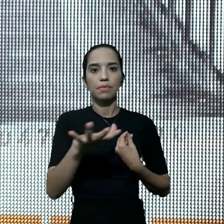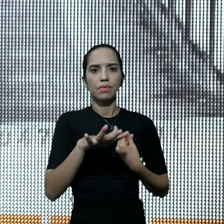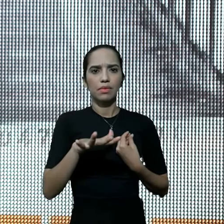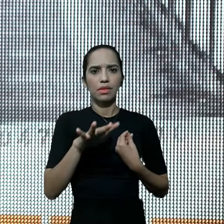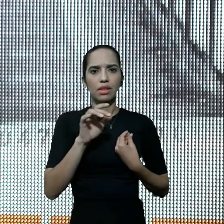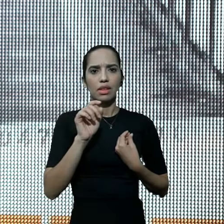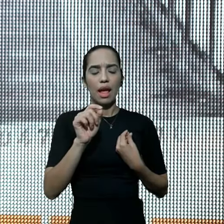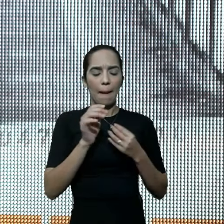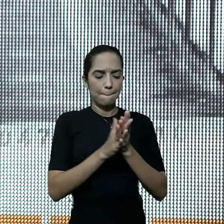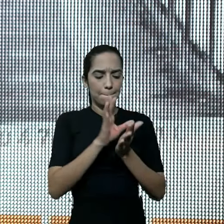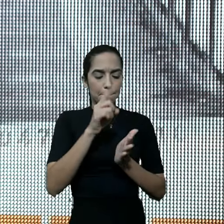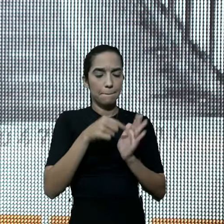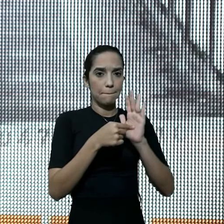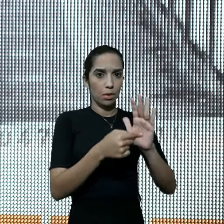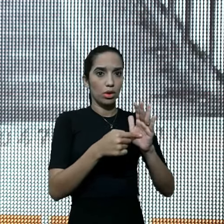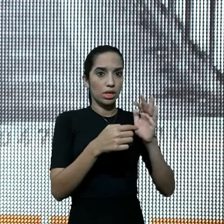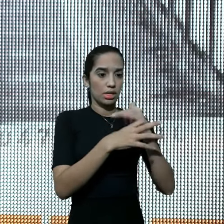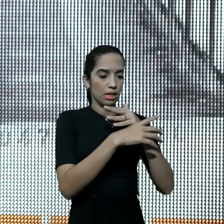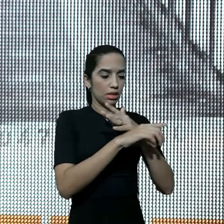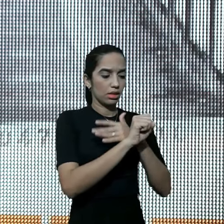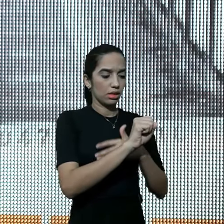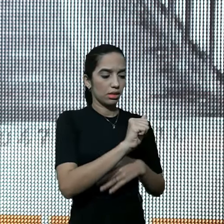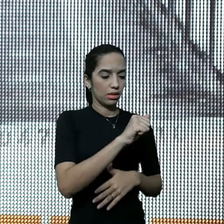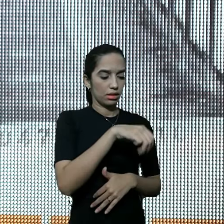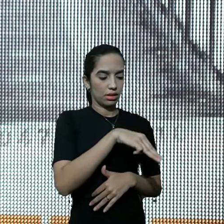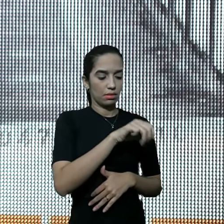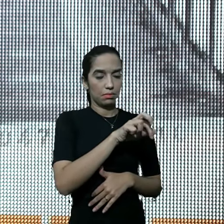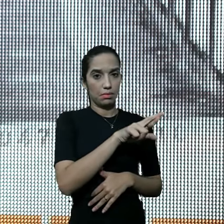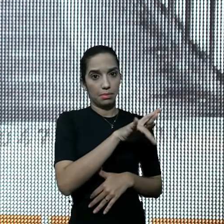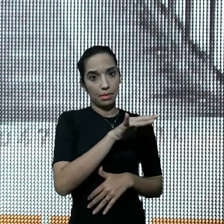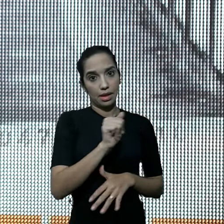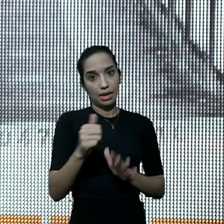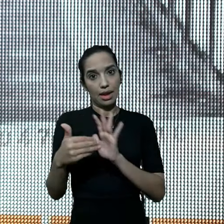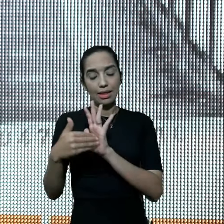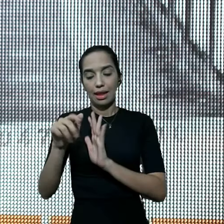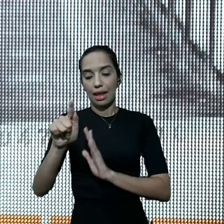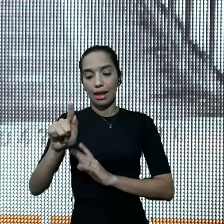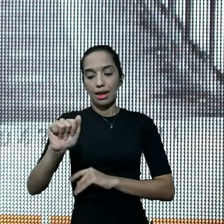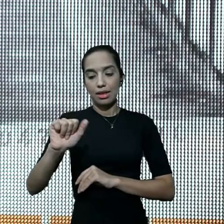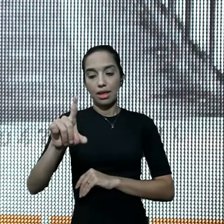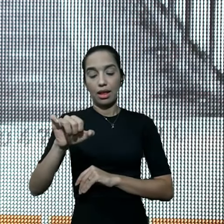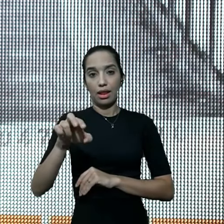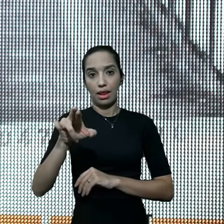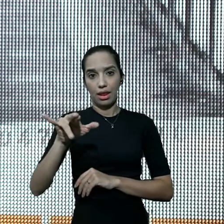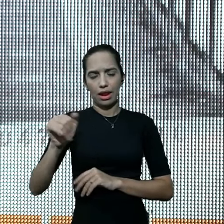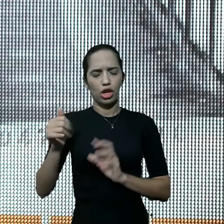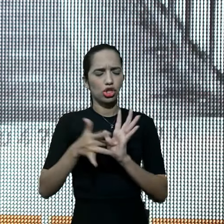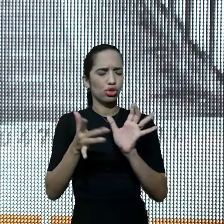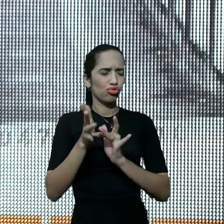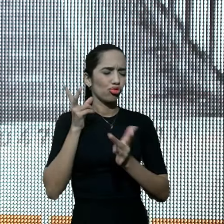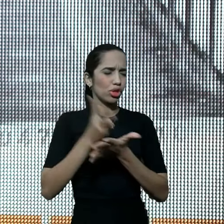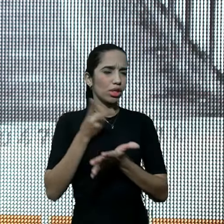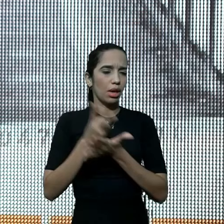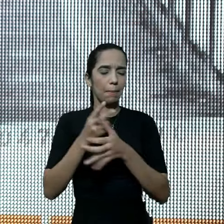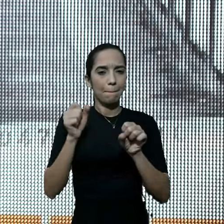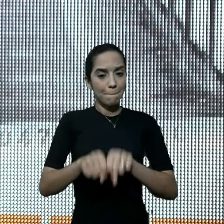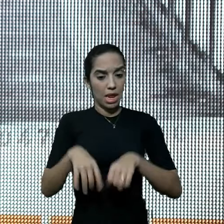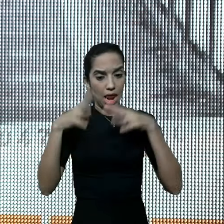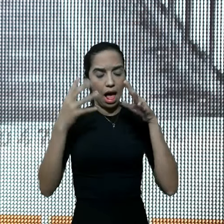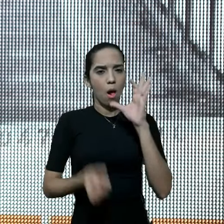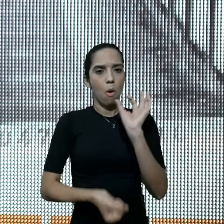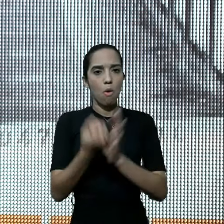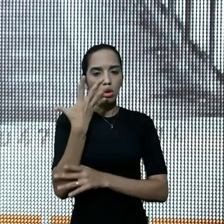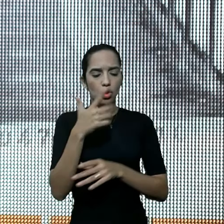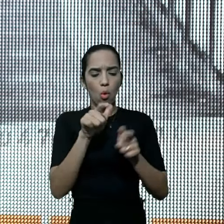entre São Maria e Galiléia, que era uma região onde Jesus passava muito, fazendo milagres na Galiléia, fazendo milagres naquele caminho, era um lugar